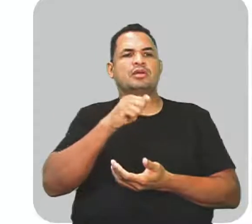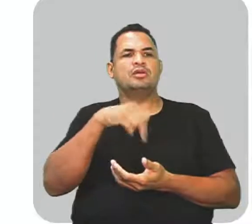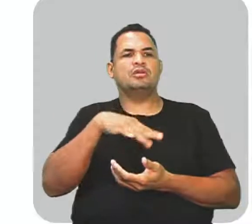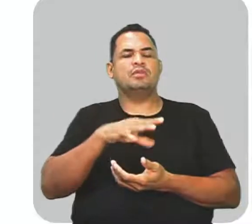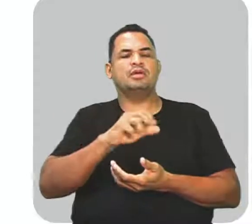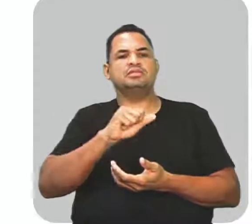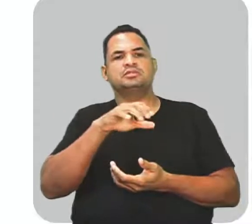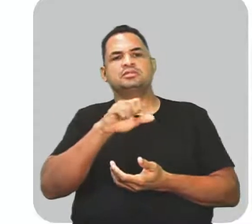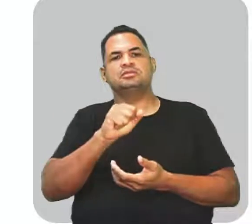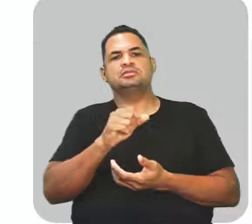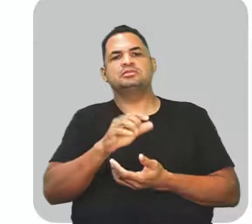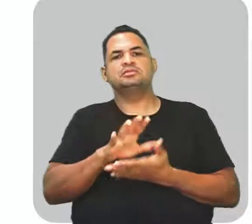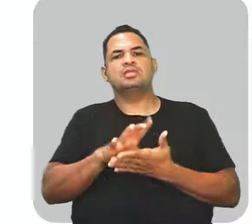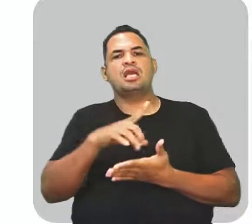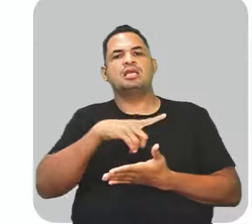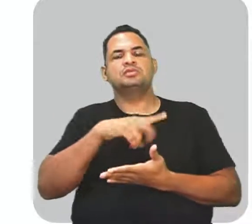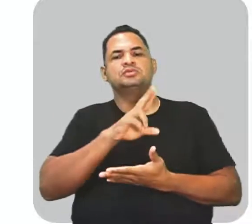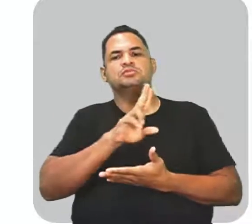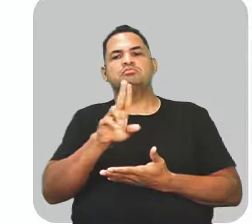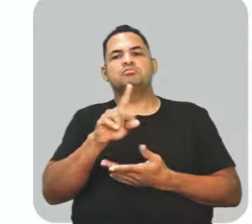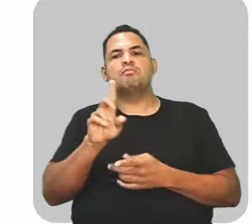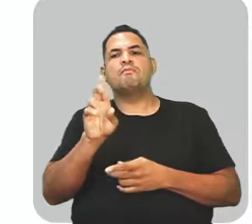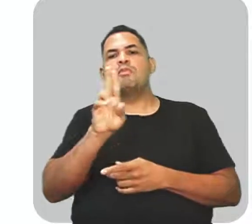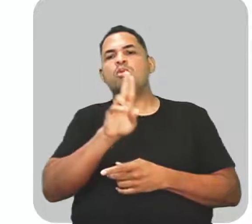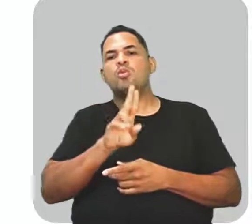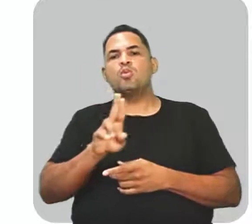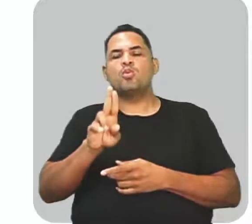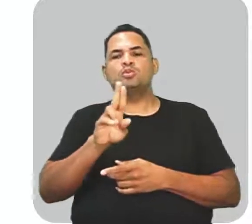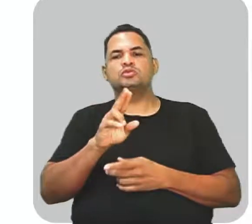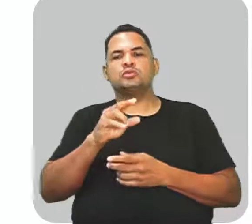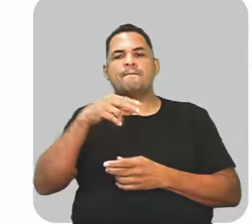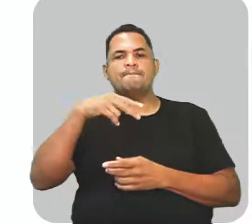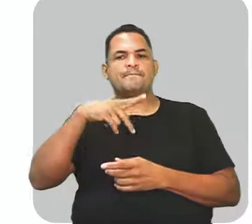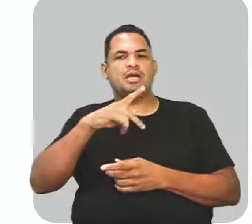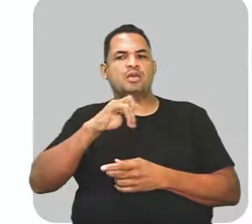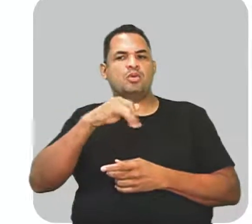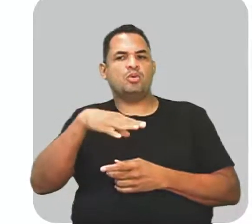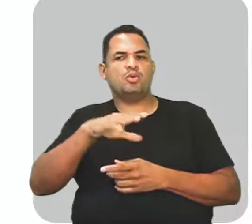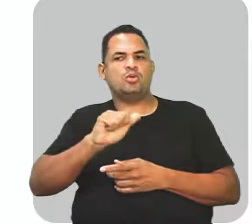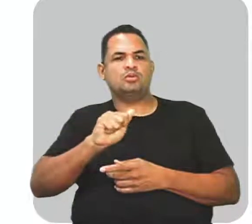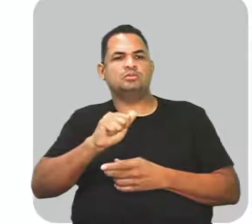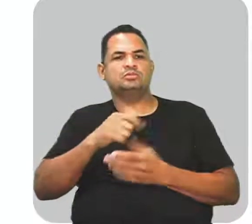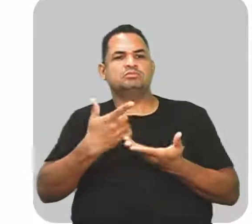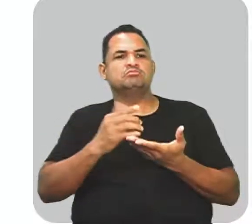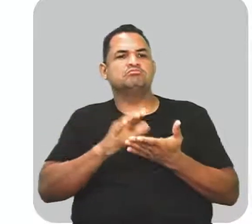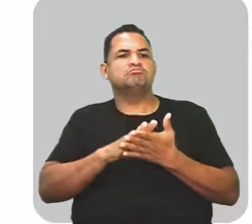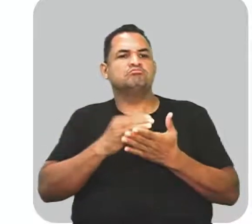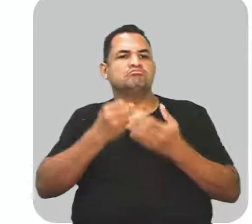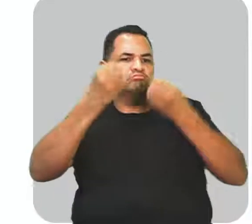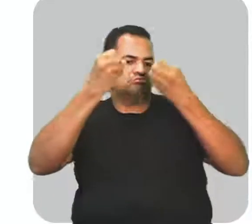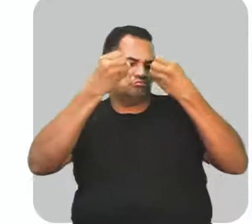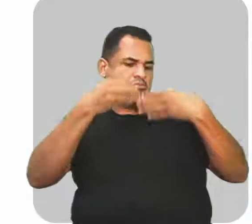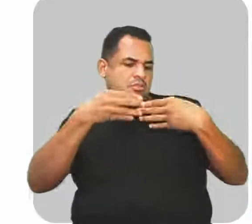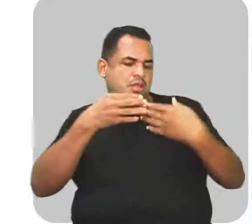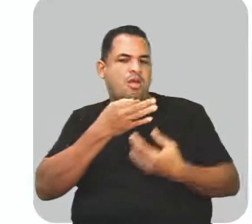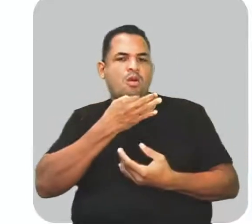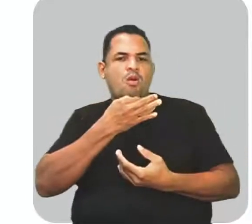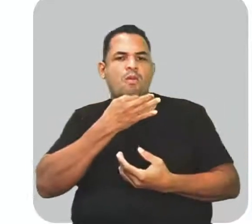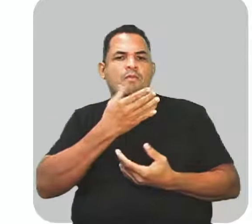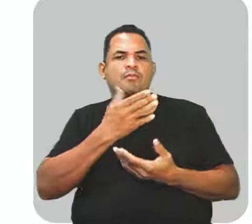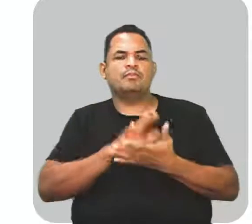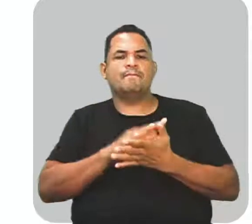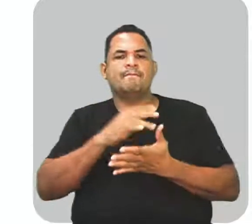A paranomásia, ela recebe esse nome porque utiliza os parônimos para dar maior ênfase aí ao discurso. Os